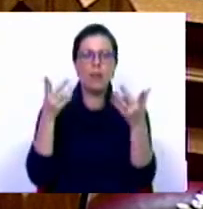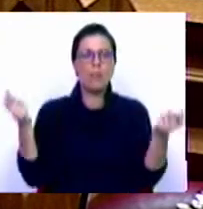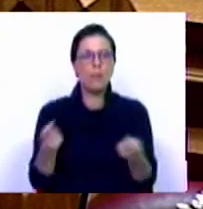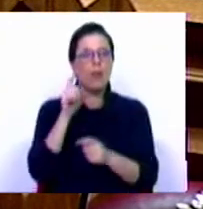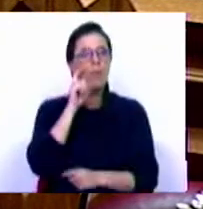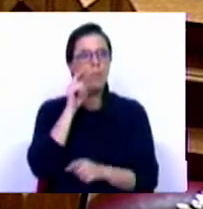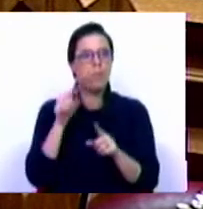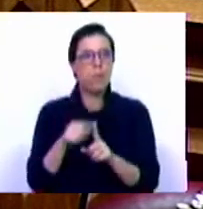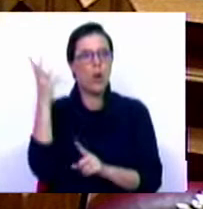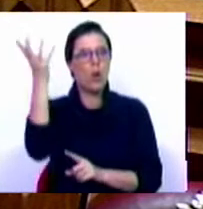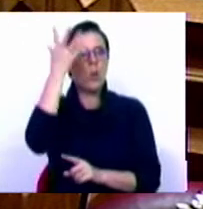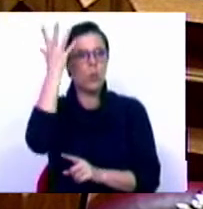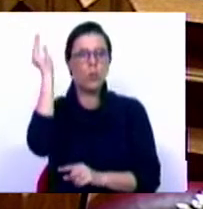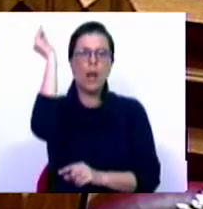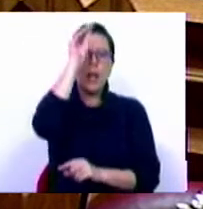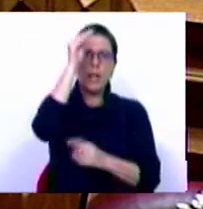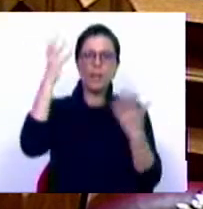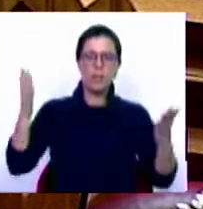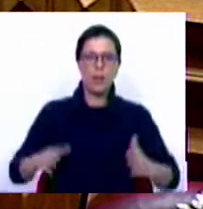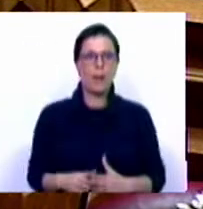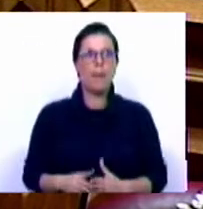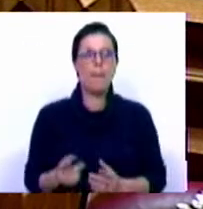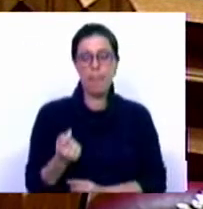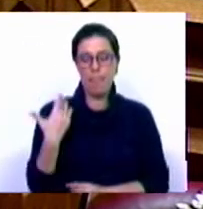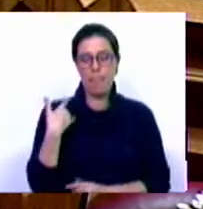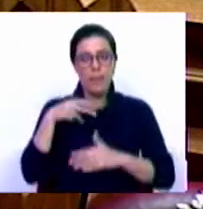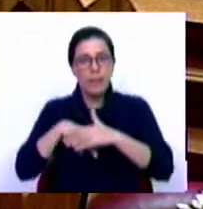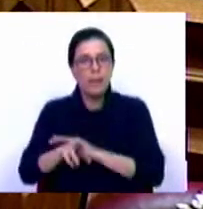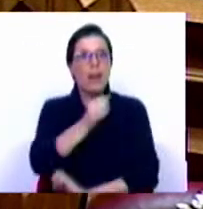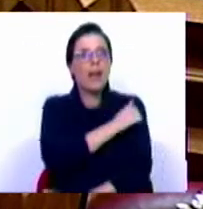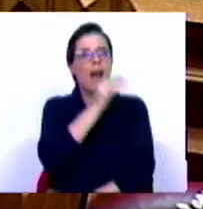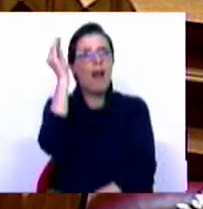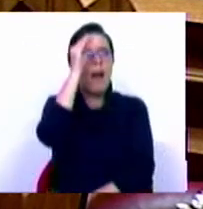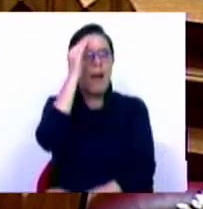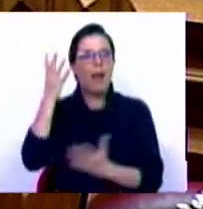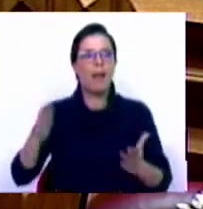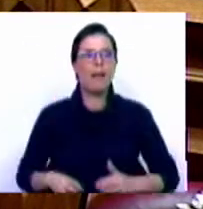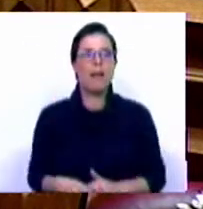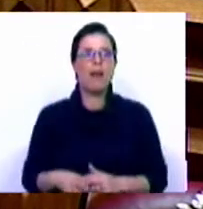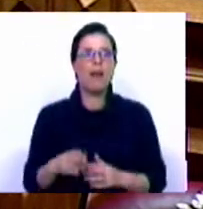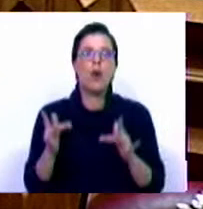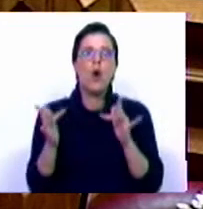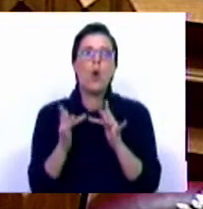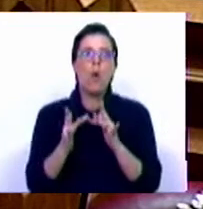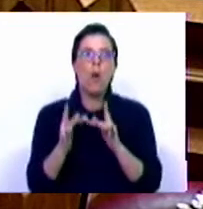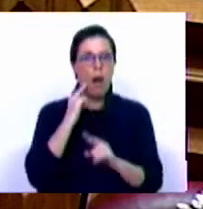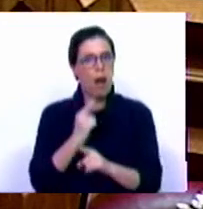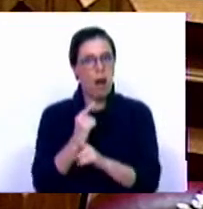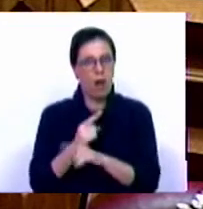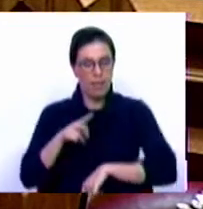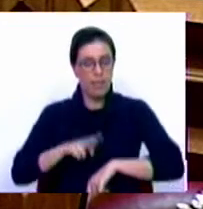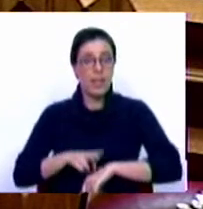e preservação da cultura alentejana. Na recente visita à Casa do Alentejo e nos contactos mantidos